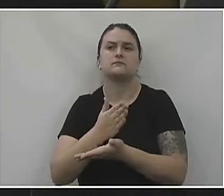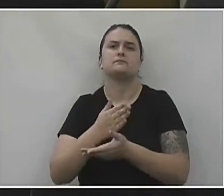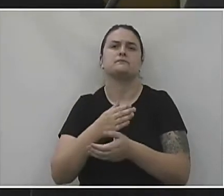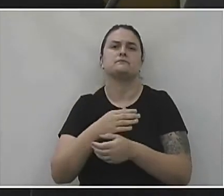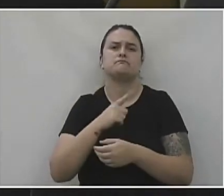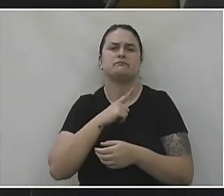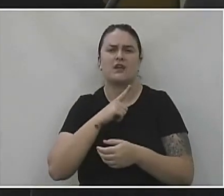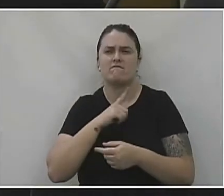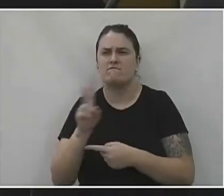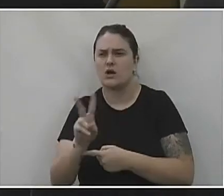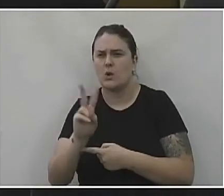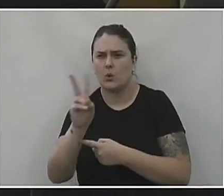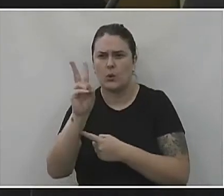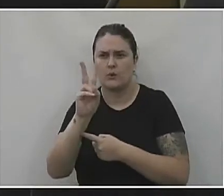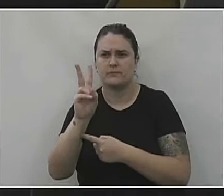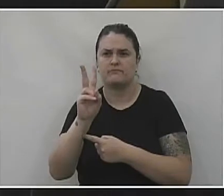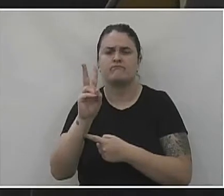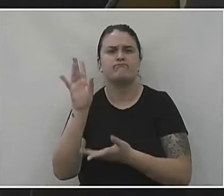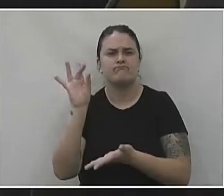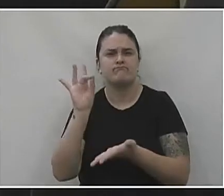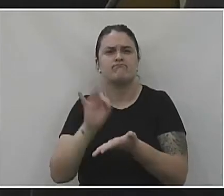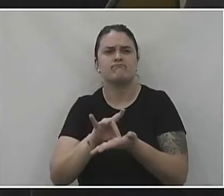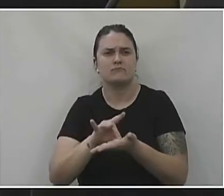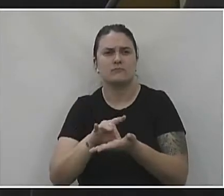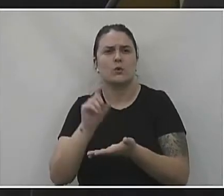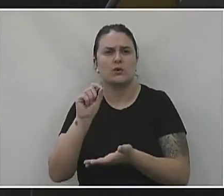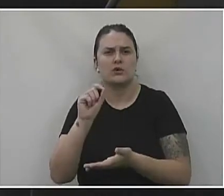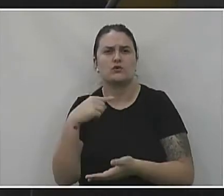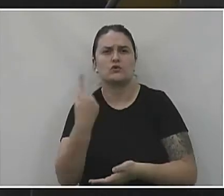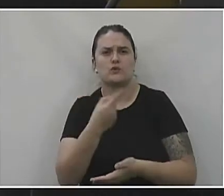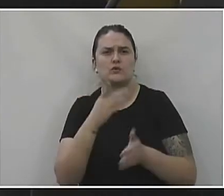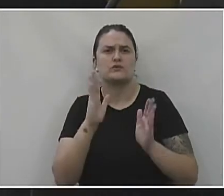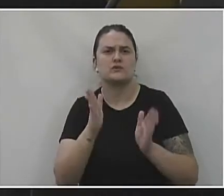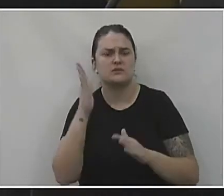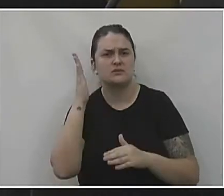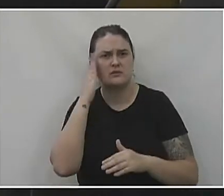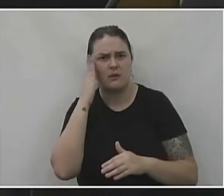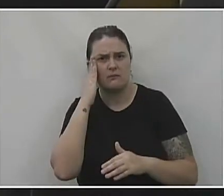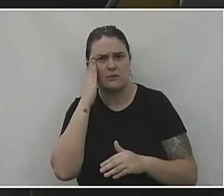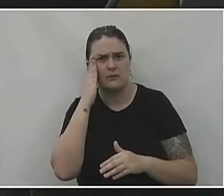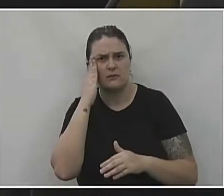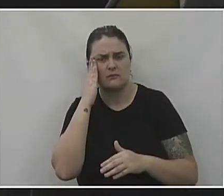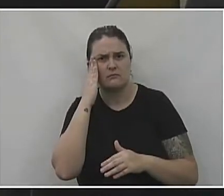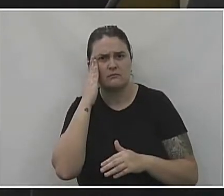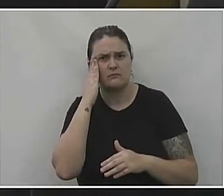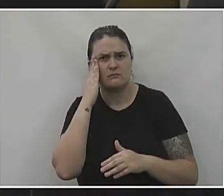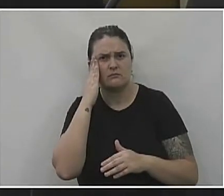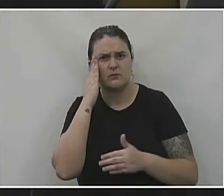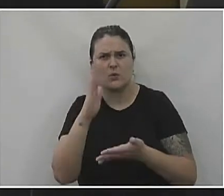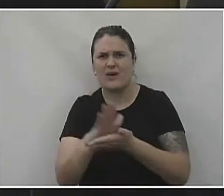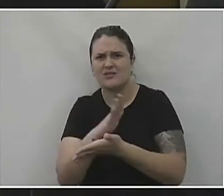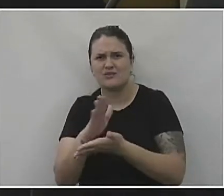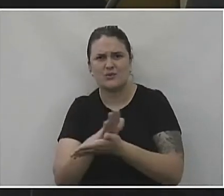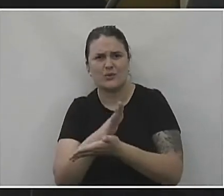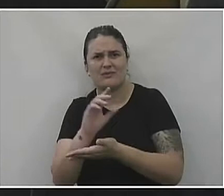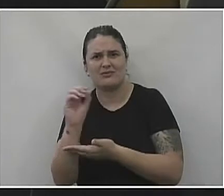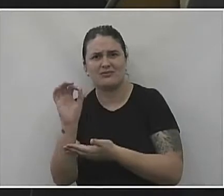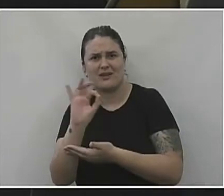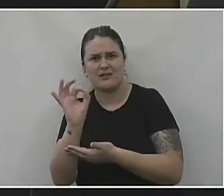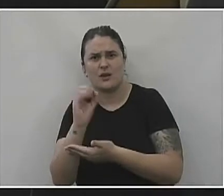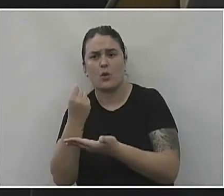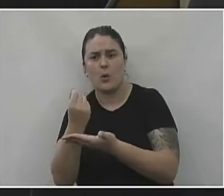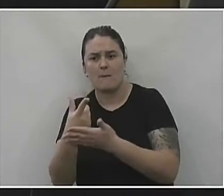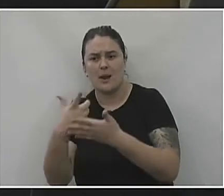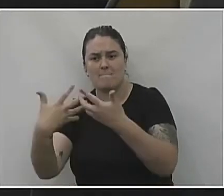muitas cifras, e confirmaram o que a gente já sabia, que não foi gasto um centavo na compra de